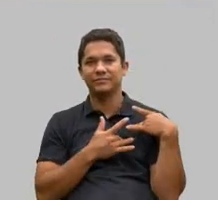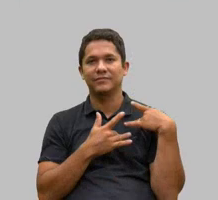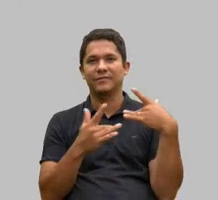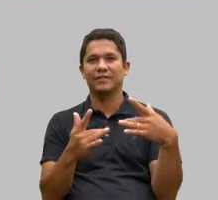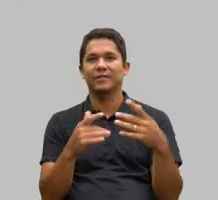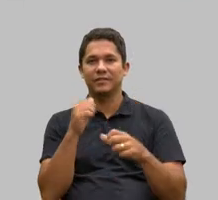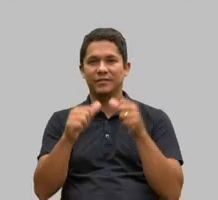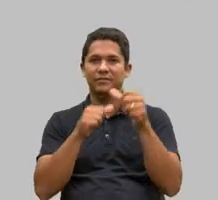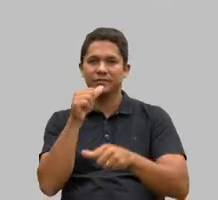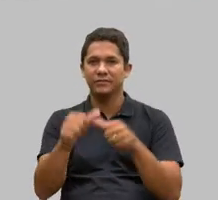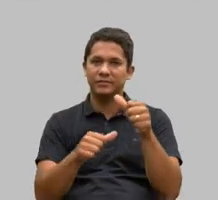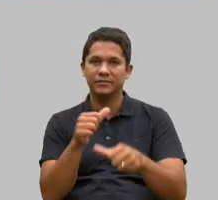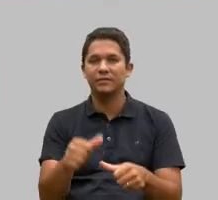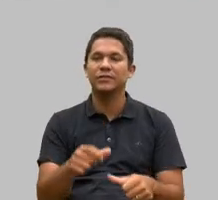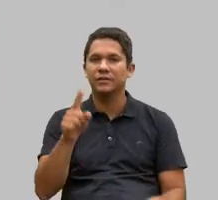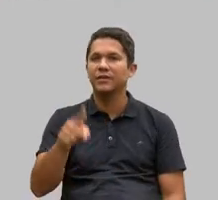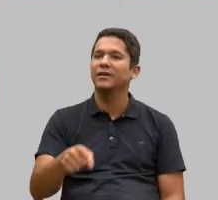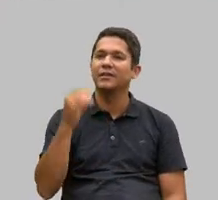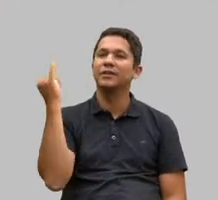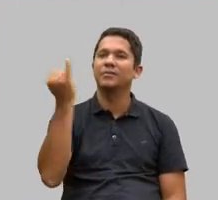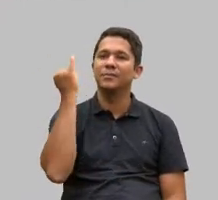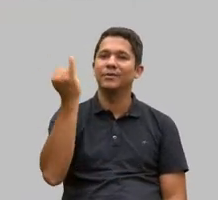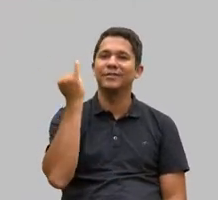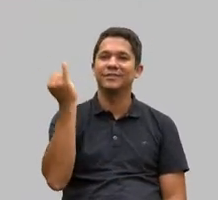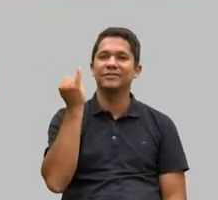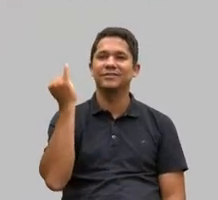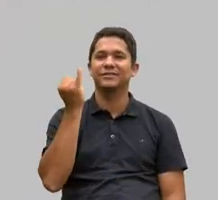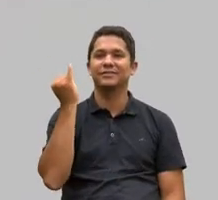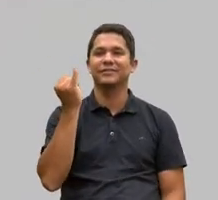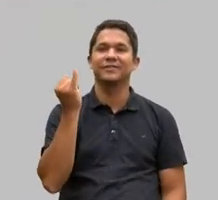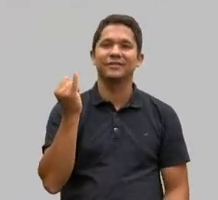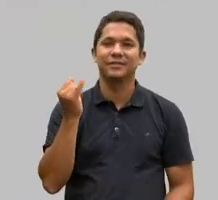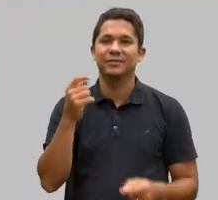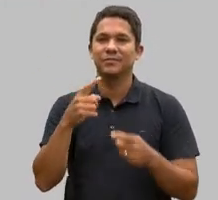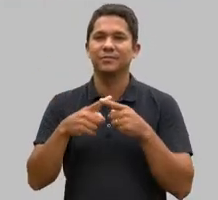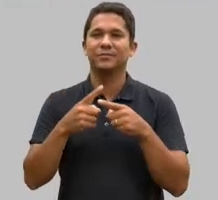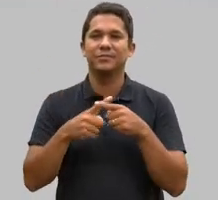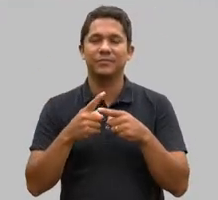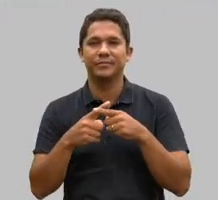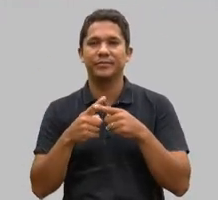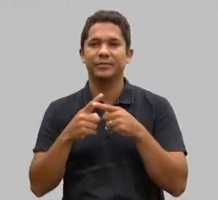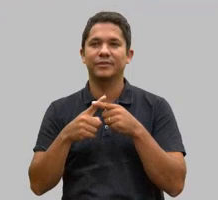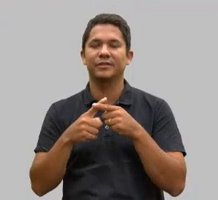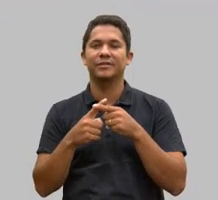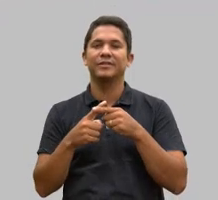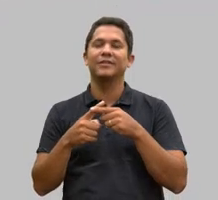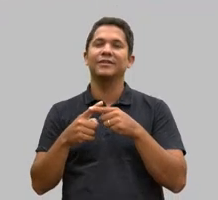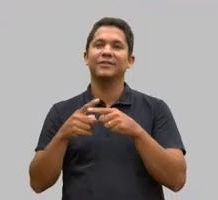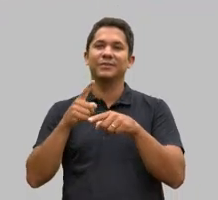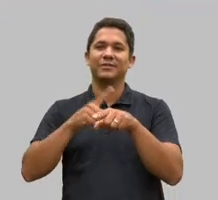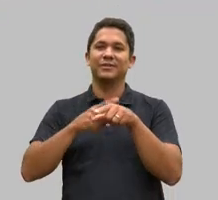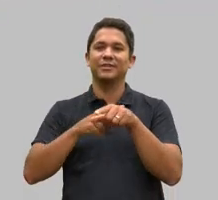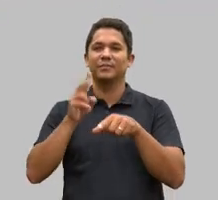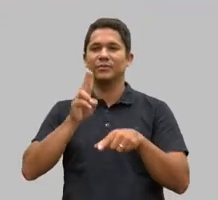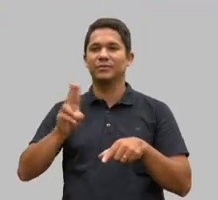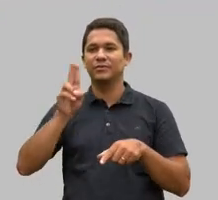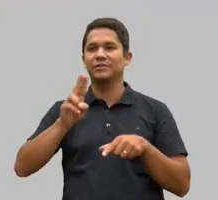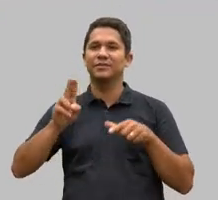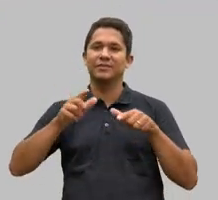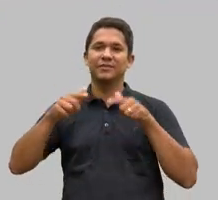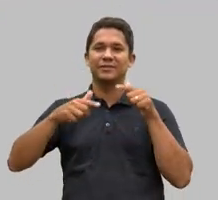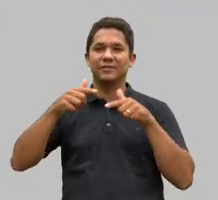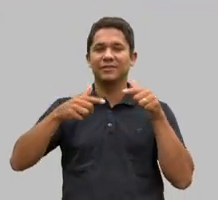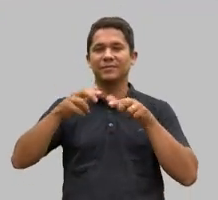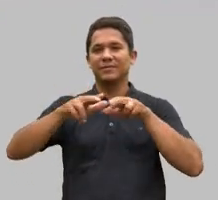ele é essencial para que o tempo utilizado em tarefas de forma